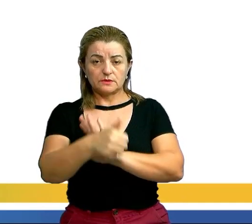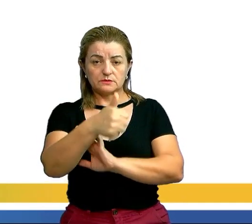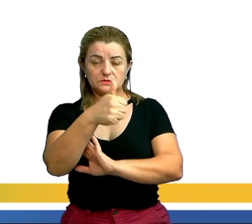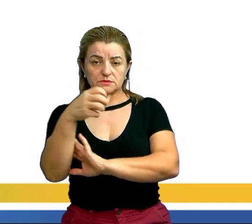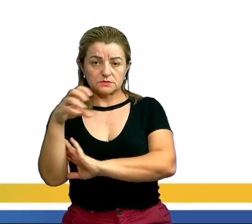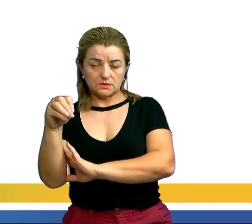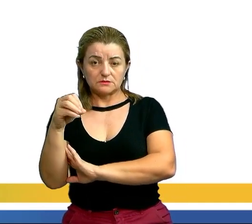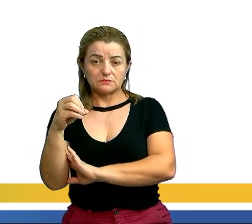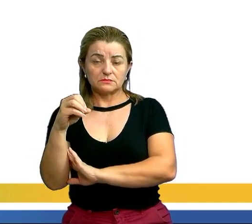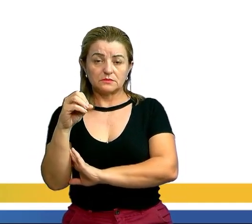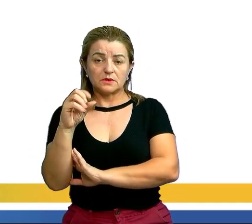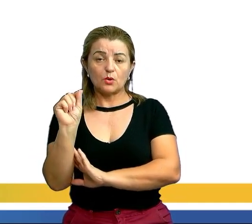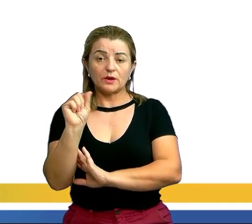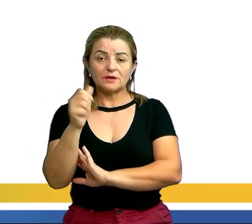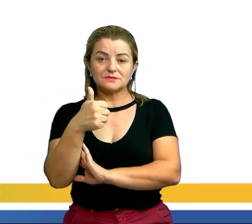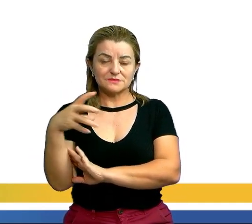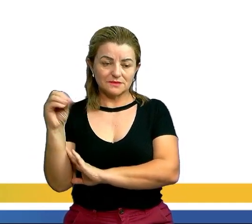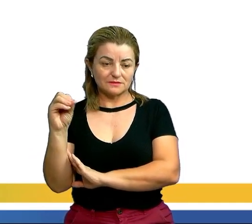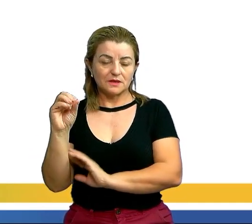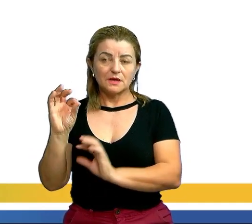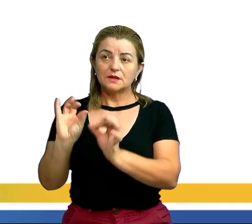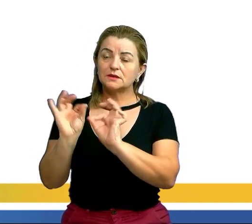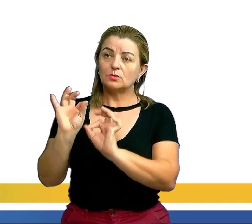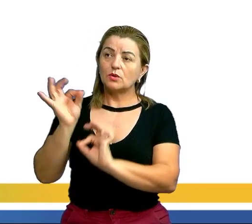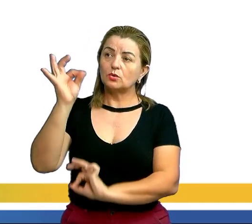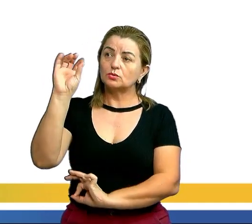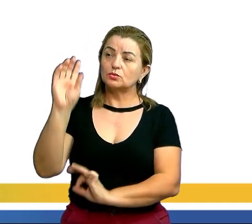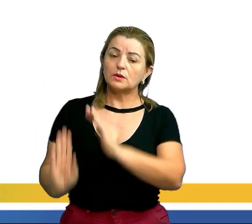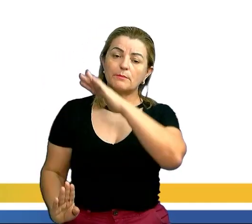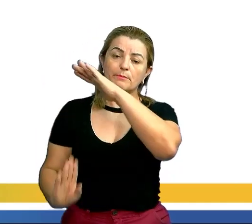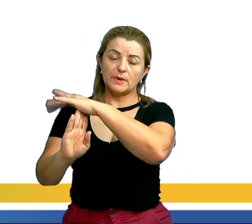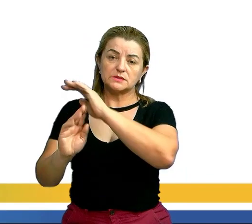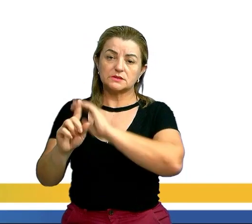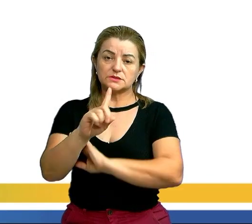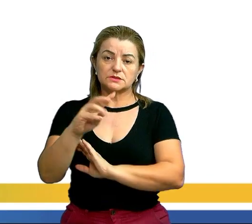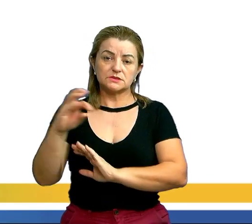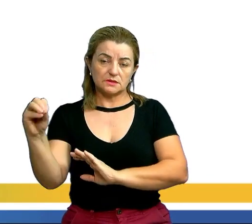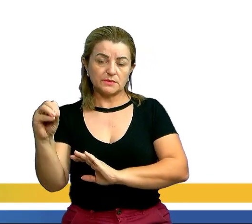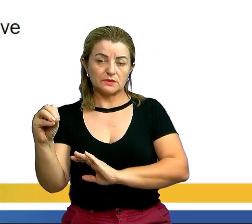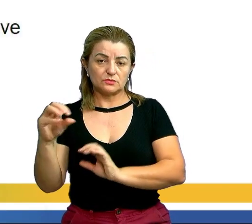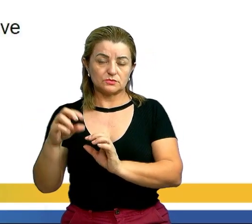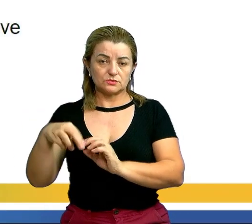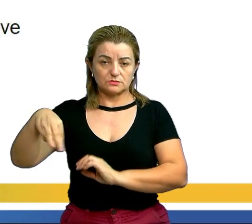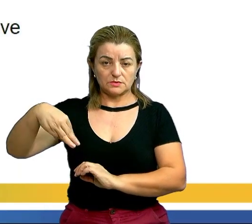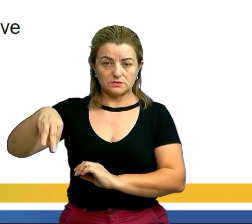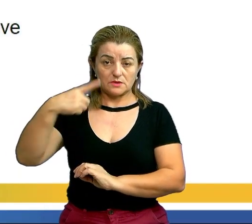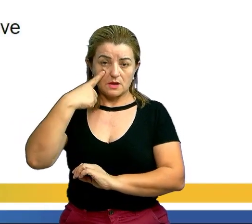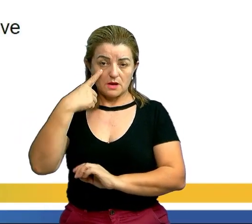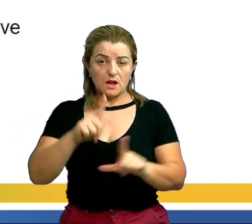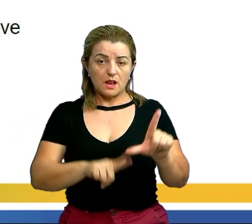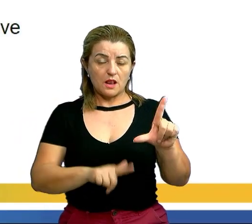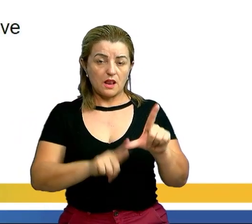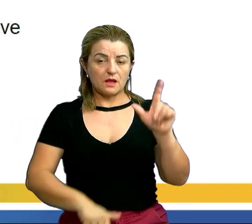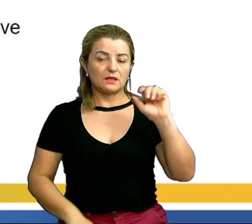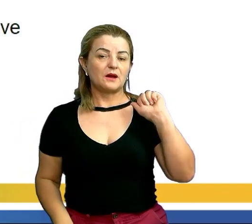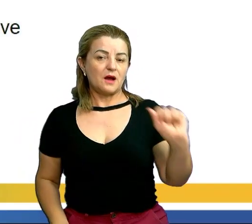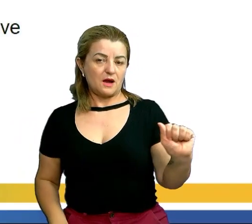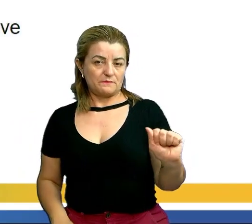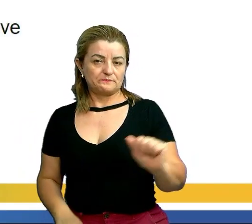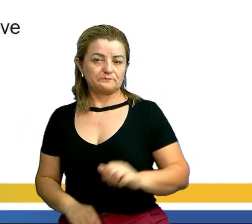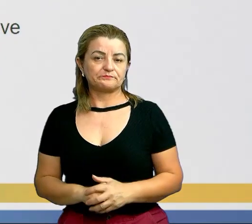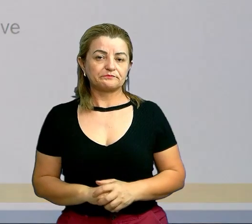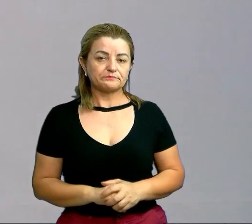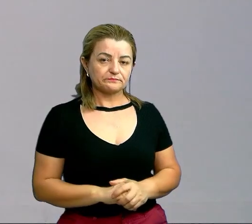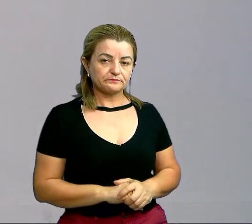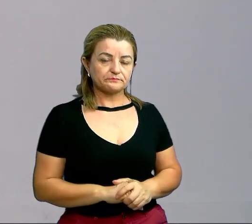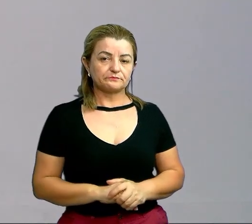Logo, essa altura máxima será de 100 metros. Gabarito letra A. Olha aqui. Gabarito letra A.